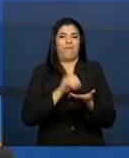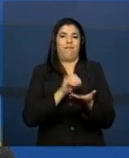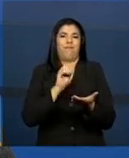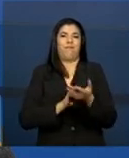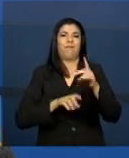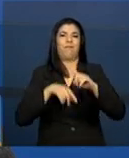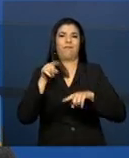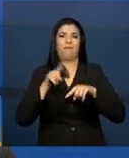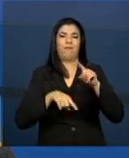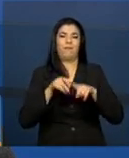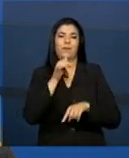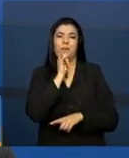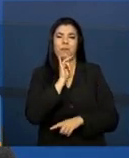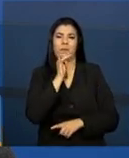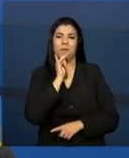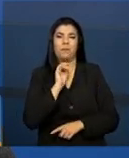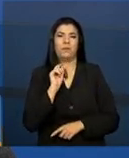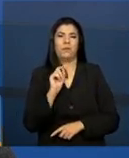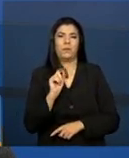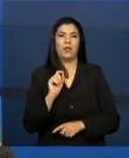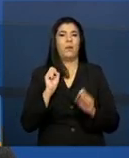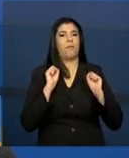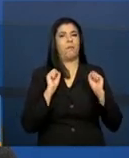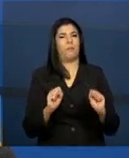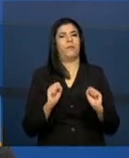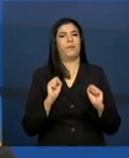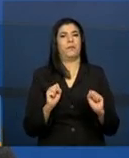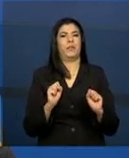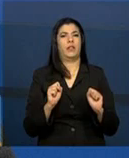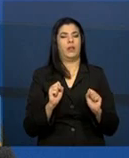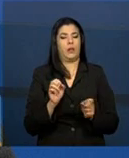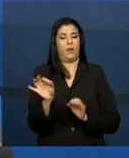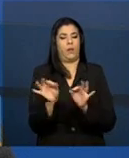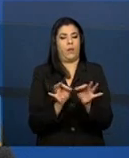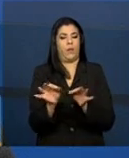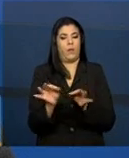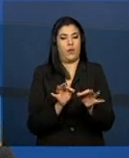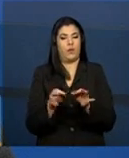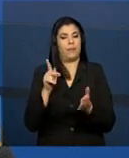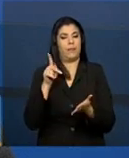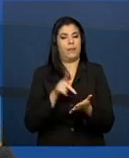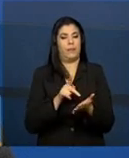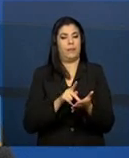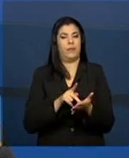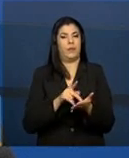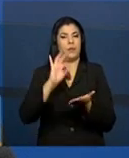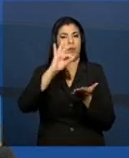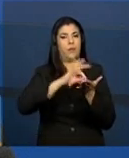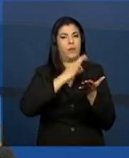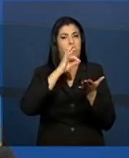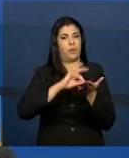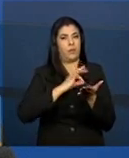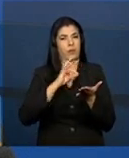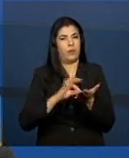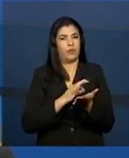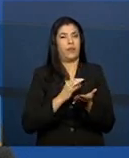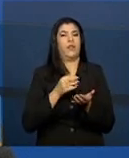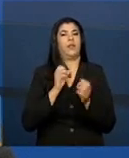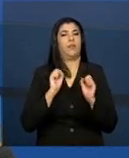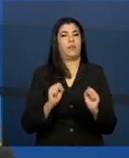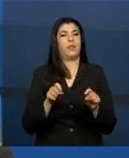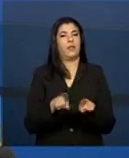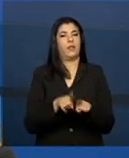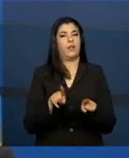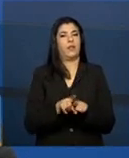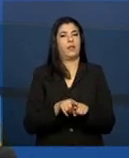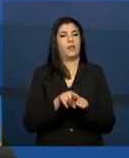instrumento como esse, que a gente pudesse organizar, de fato, os nossos registros, que a gente pudesse fazer isso de